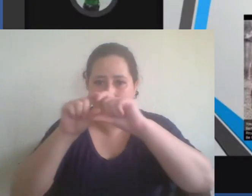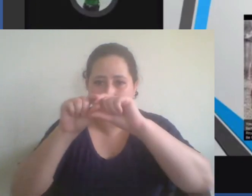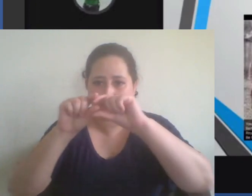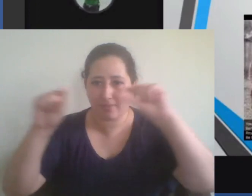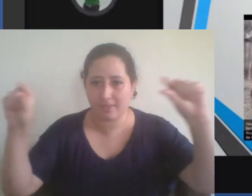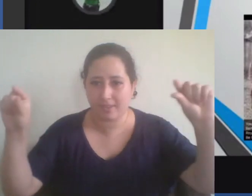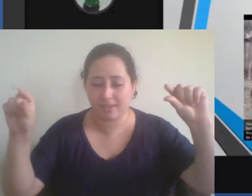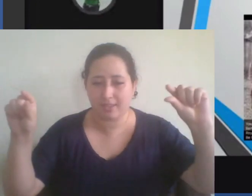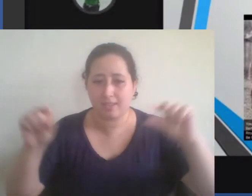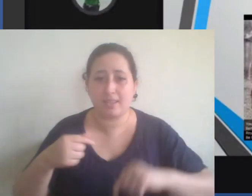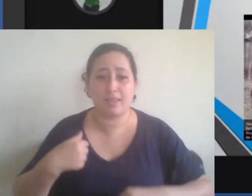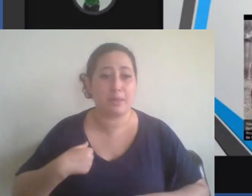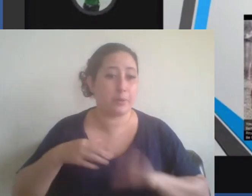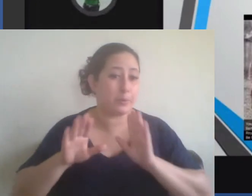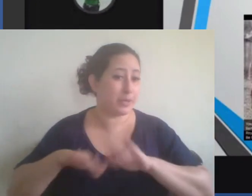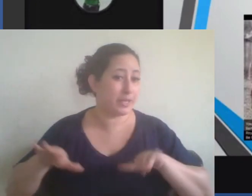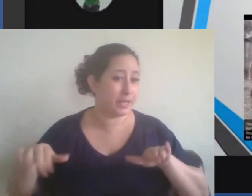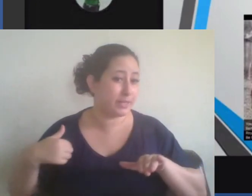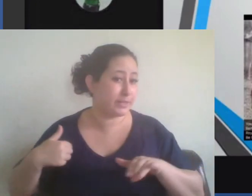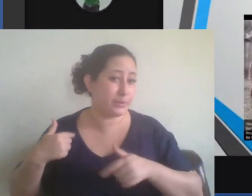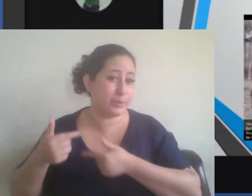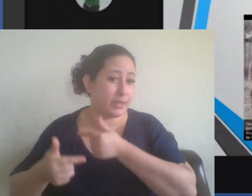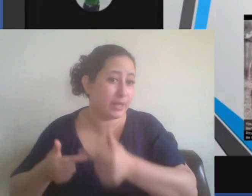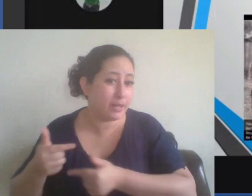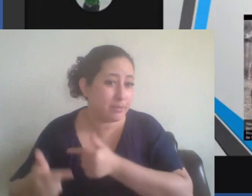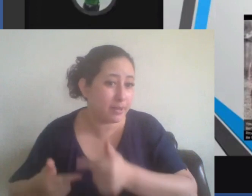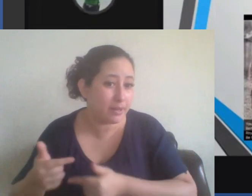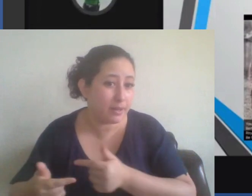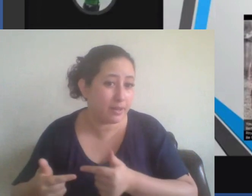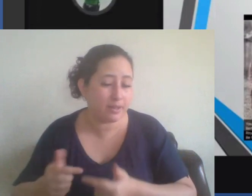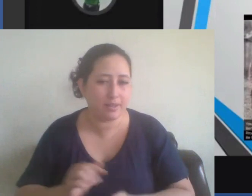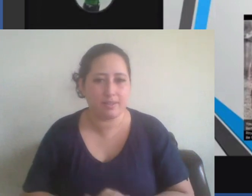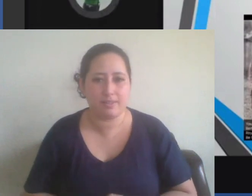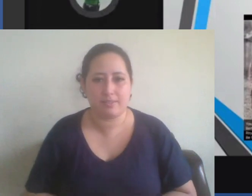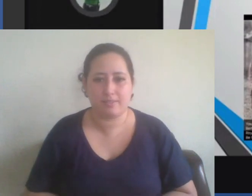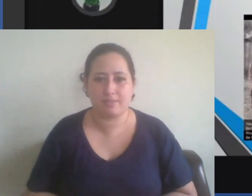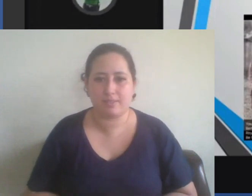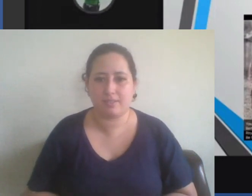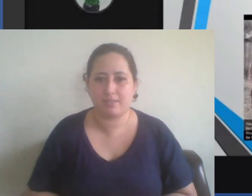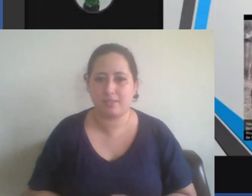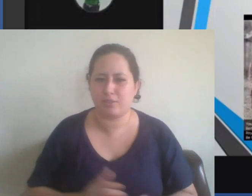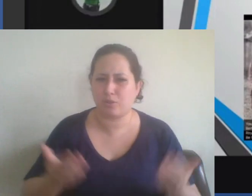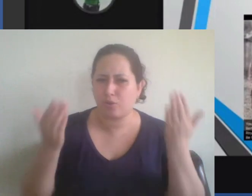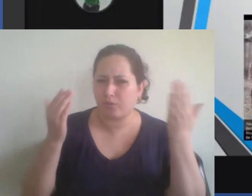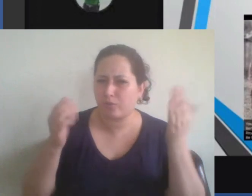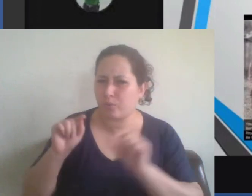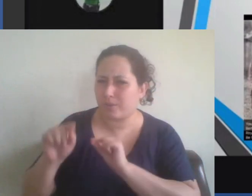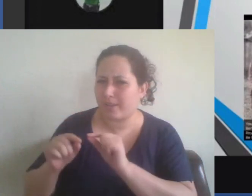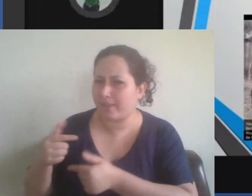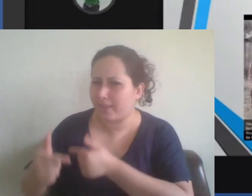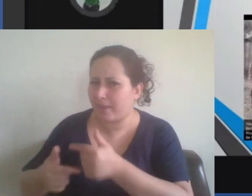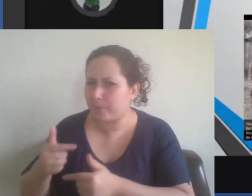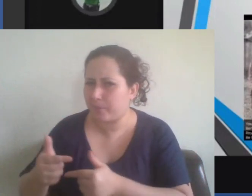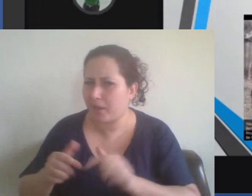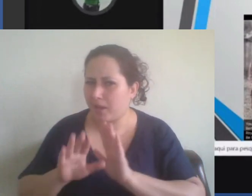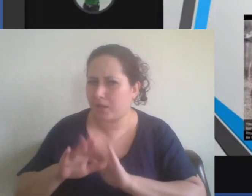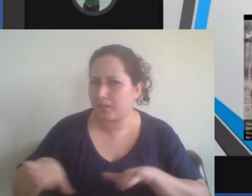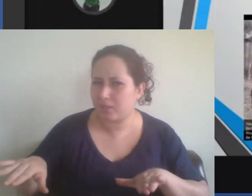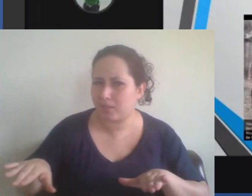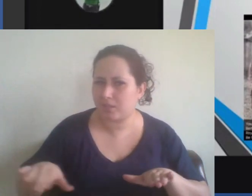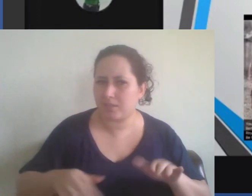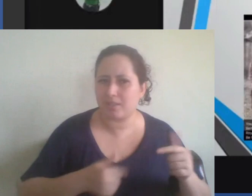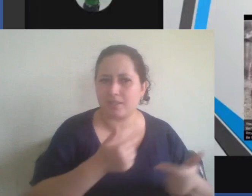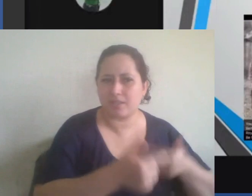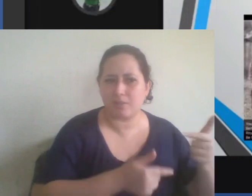Quando eu era criança, eu trabalhava, onde confunde o que é trabalho infantil com o trabalho